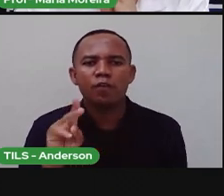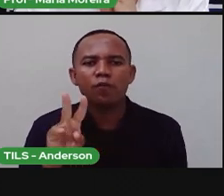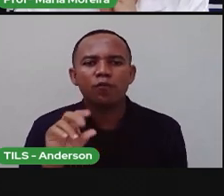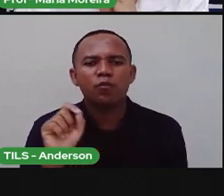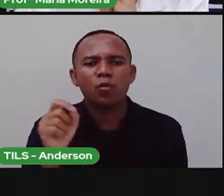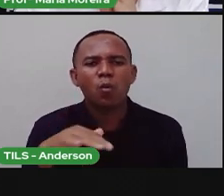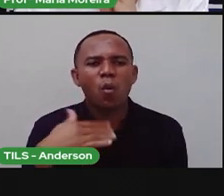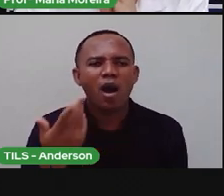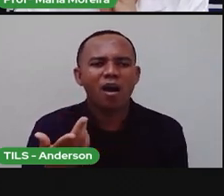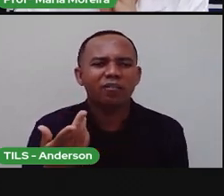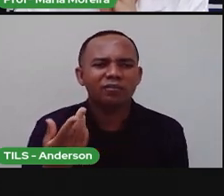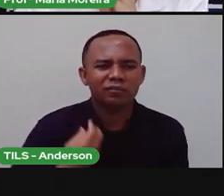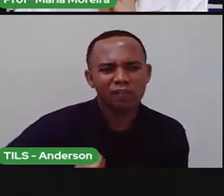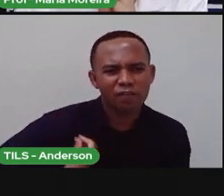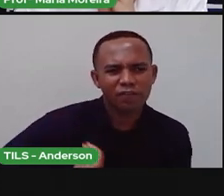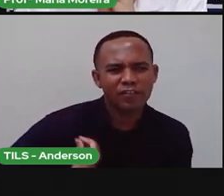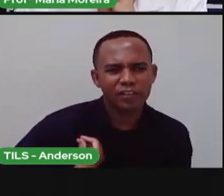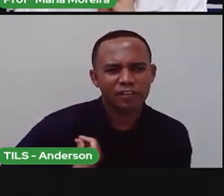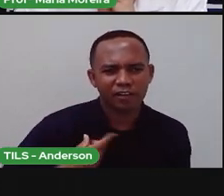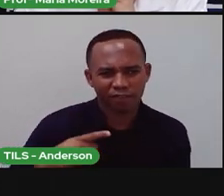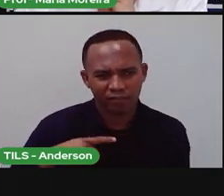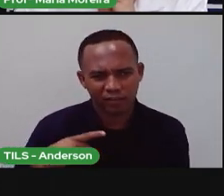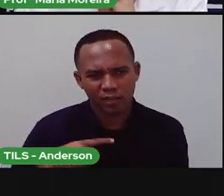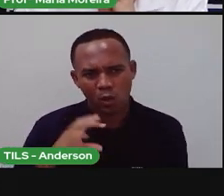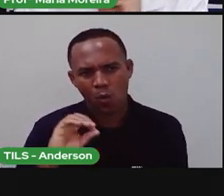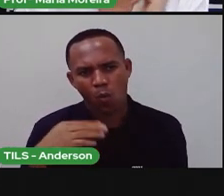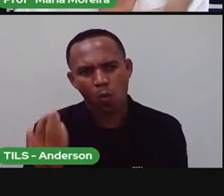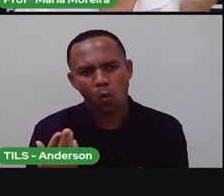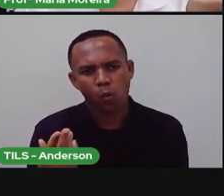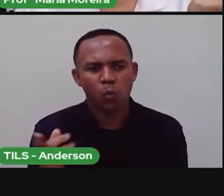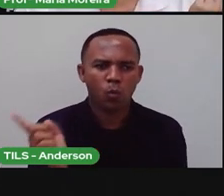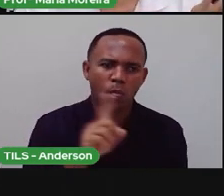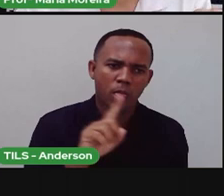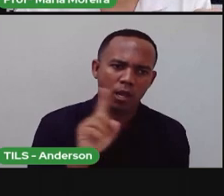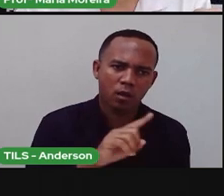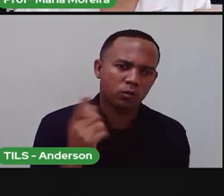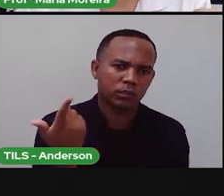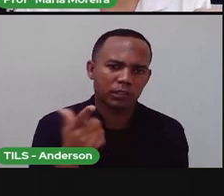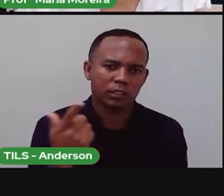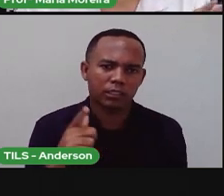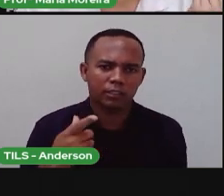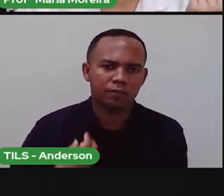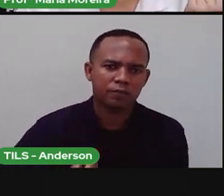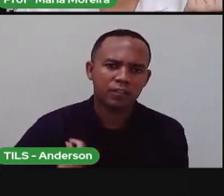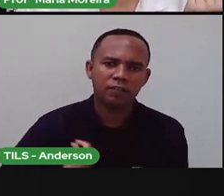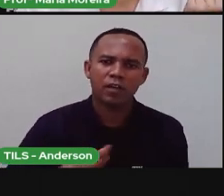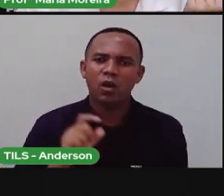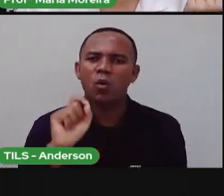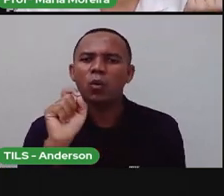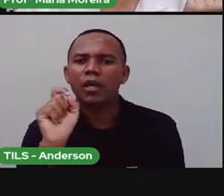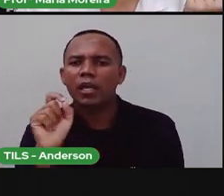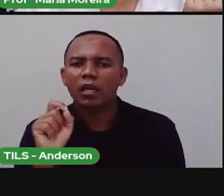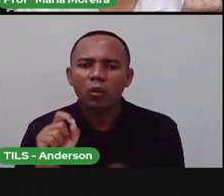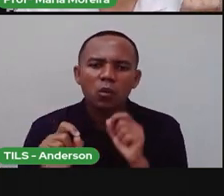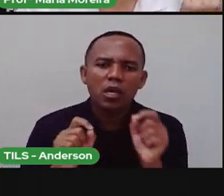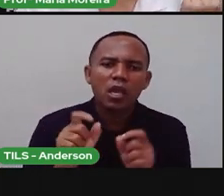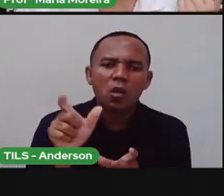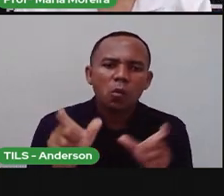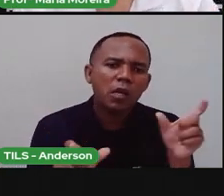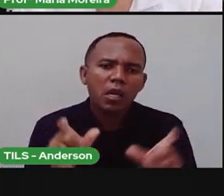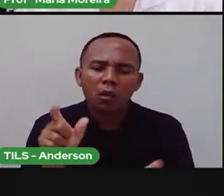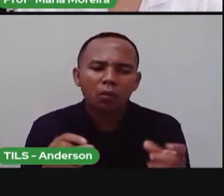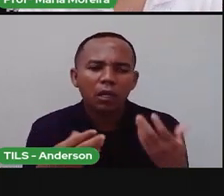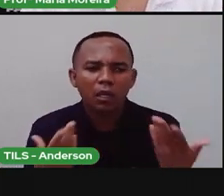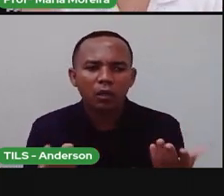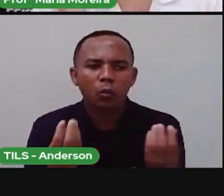são os seres não vivos que eu estou conseguindo visualizar? O que caracteriza, na verdade, o ser vivo e o caracteriza o ser não vivo?